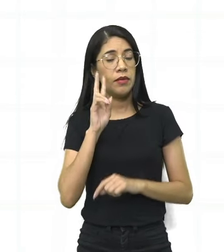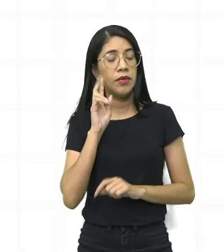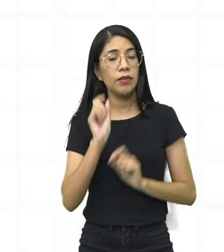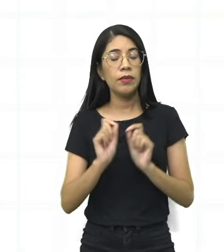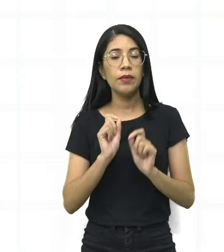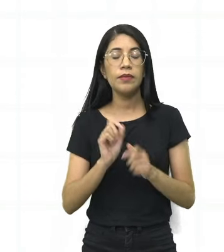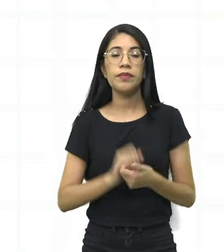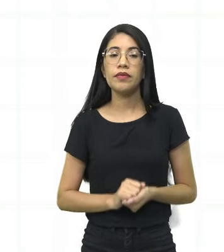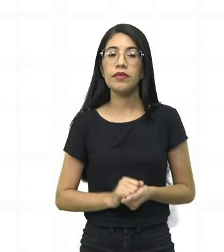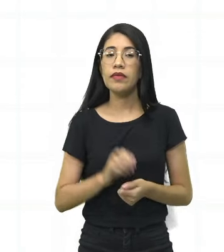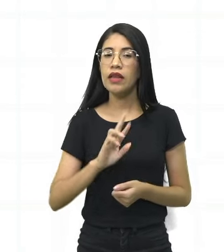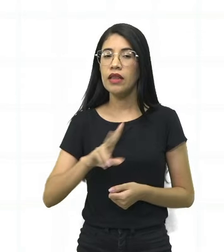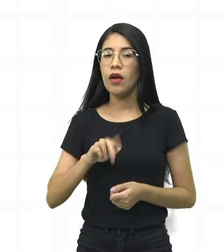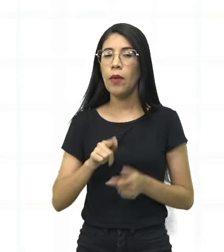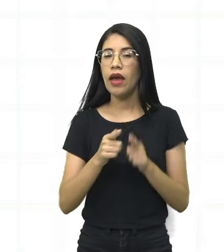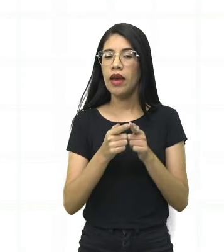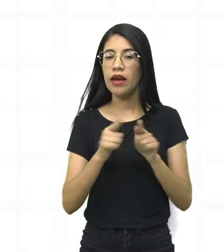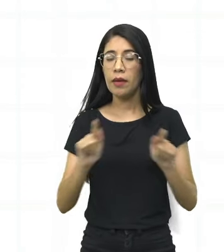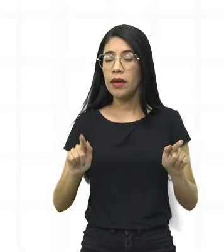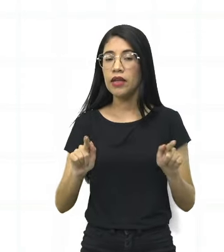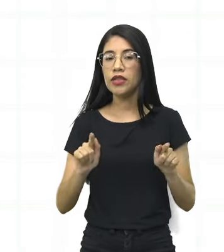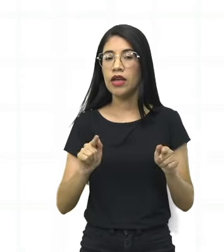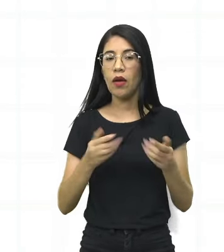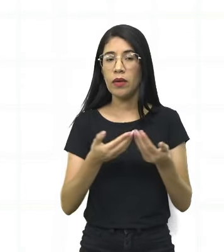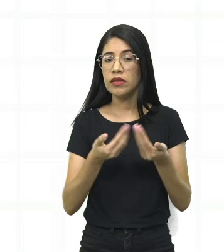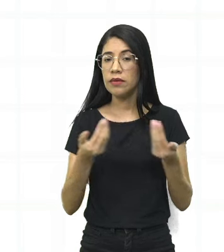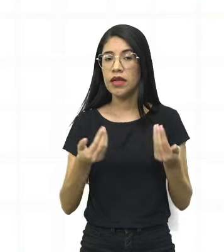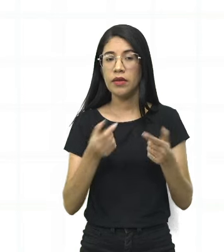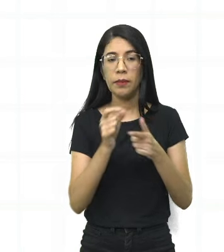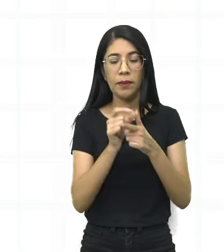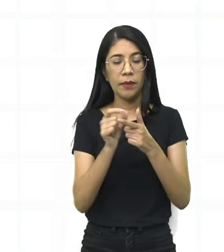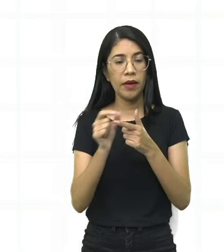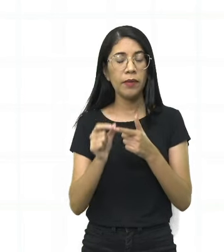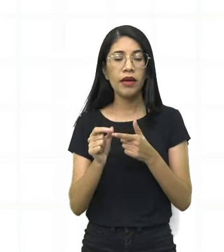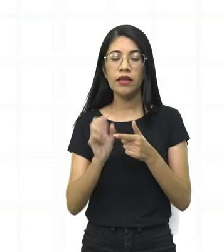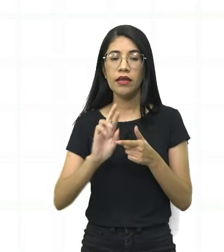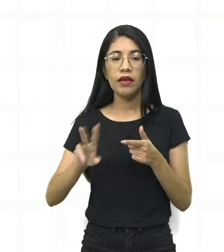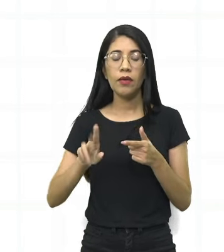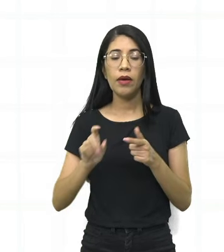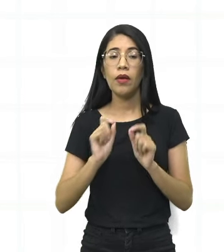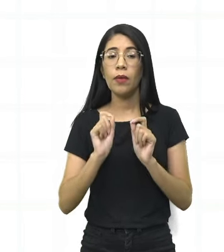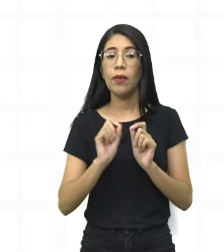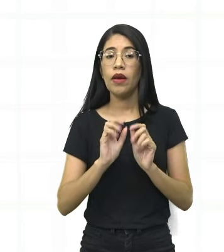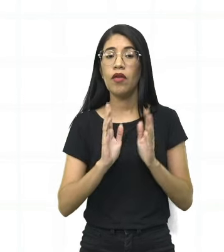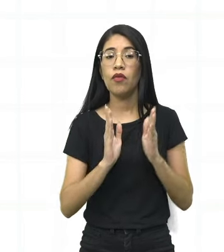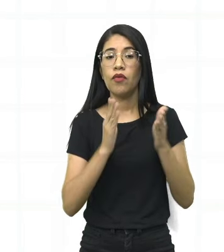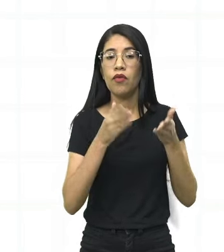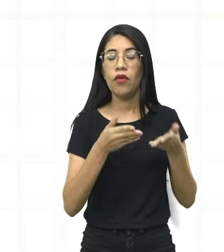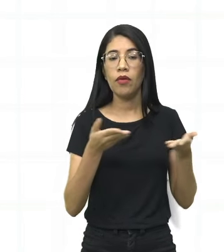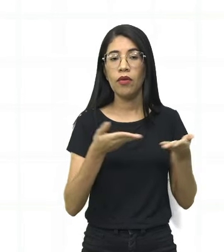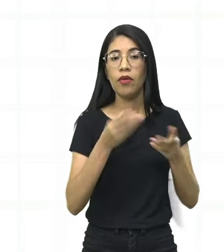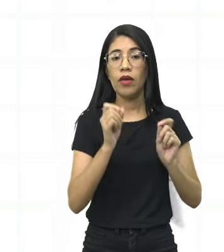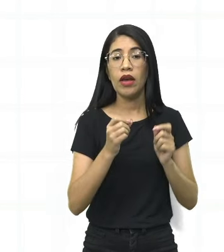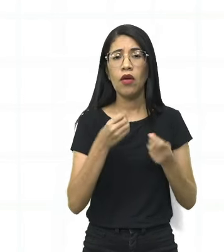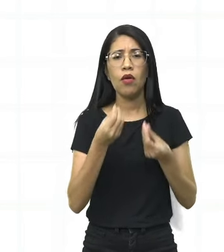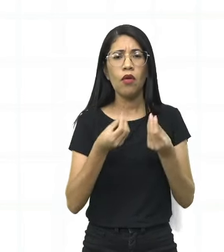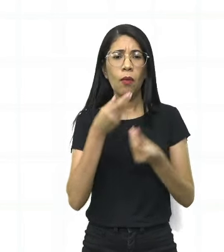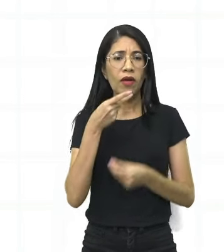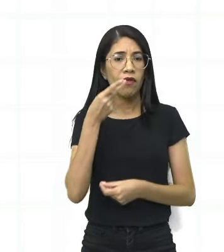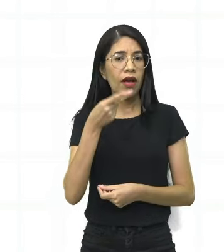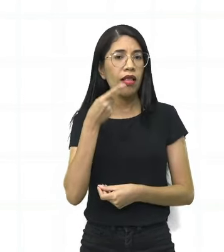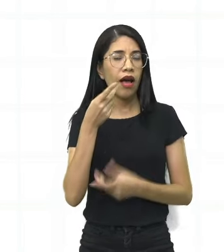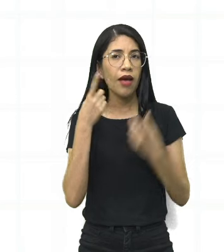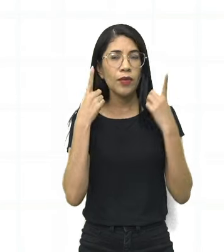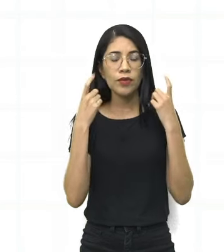fazendo a separação gramatical, tá bom, gente? Aqui é sobre o lado da pronúncia, o